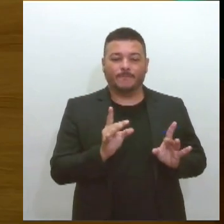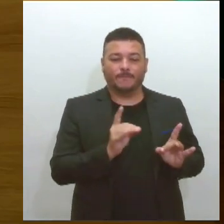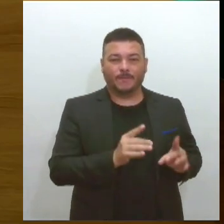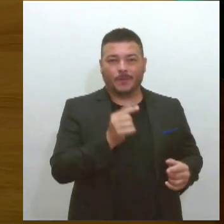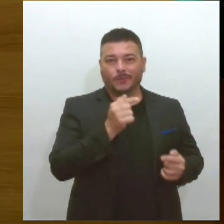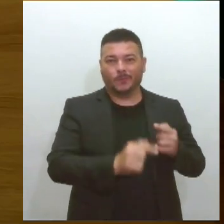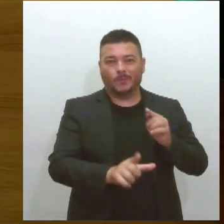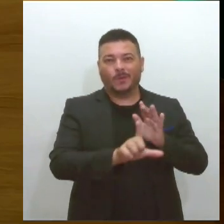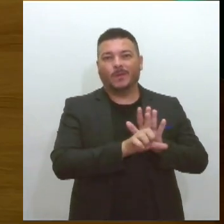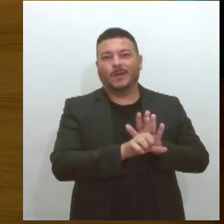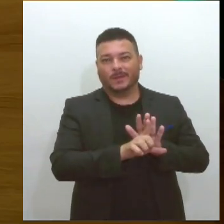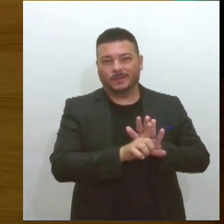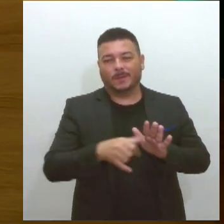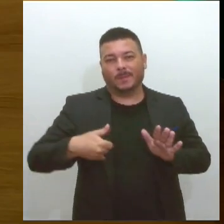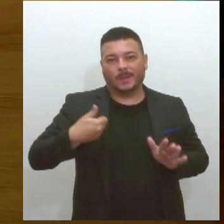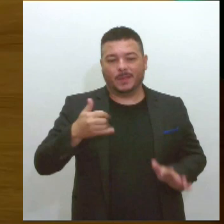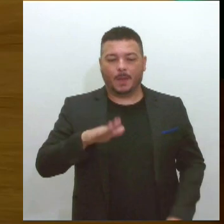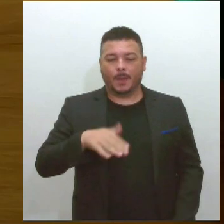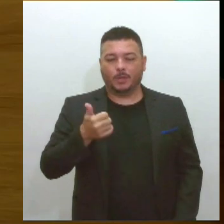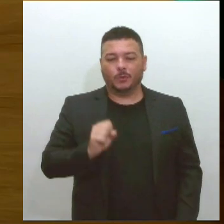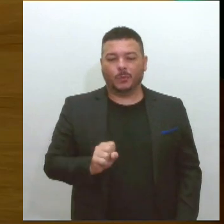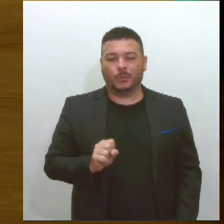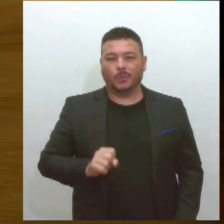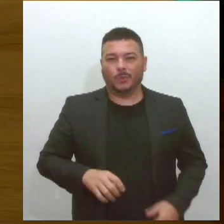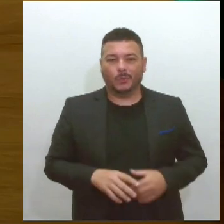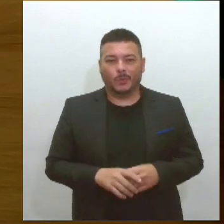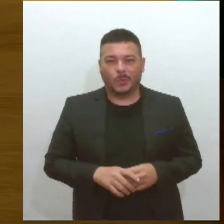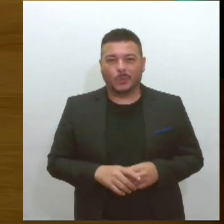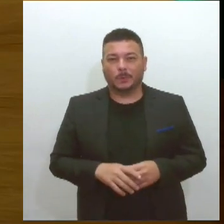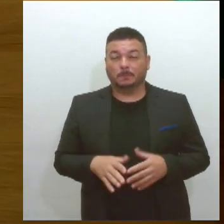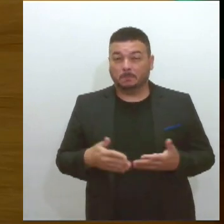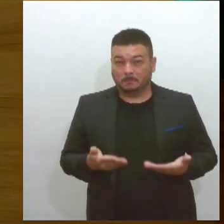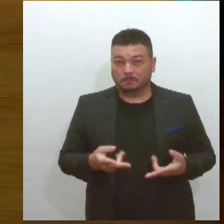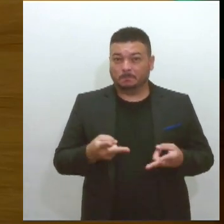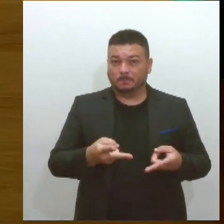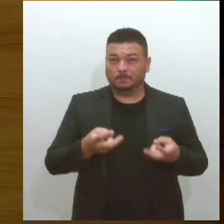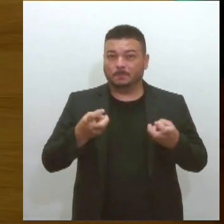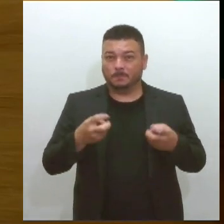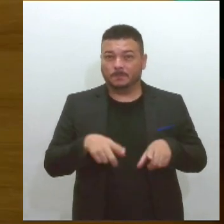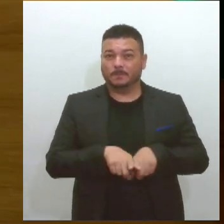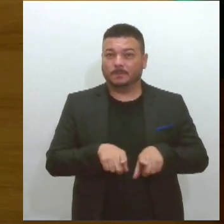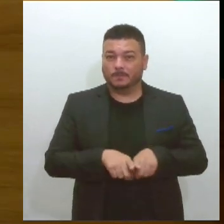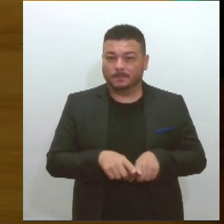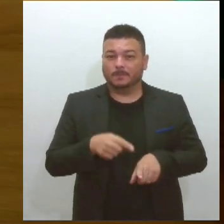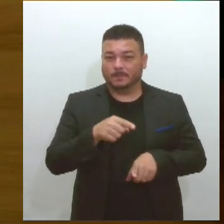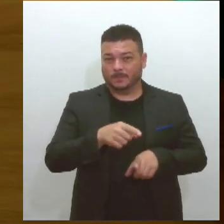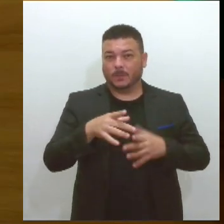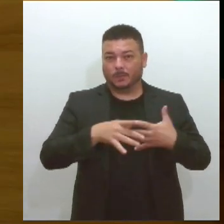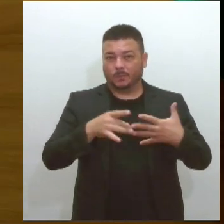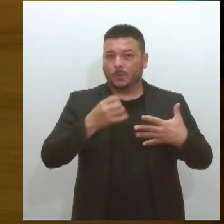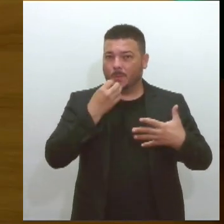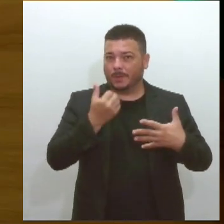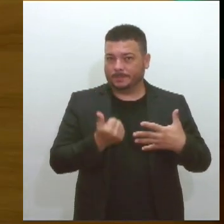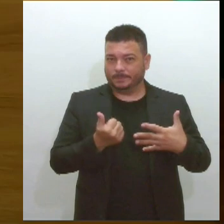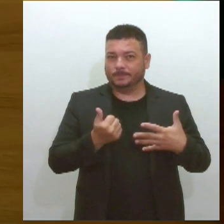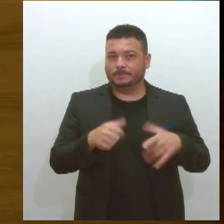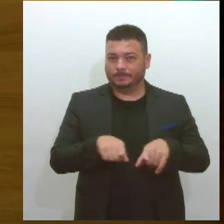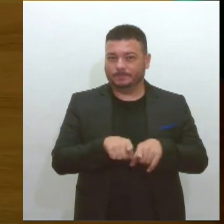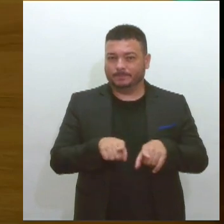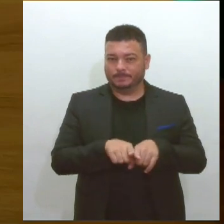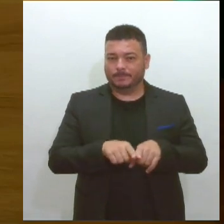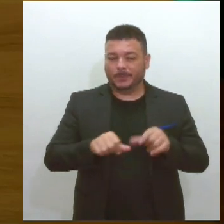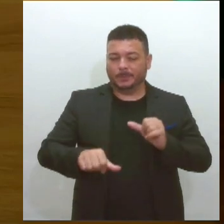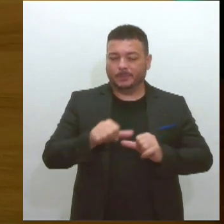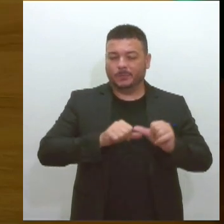para menores de 18 anos. Perfeito. A gente observa, isso que você pontuou bem, faz parte de uma mudança cultural das